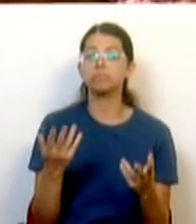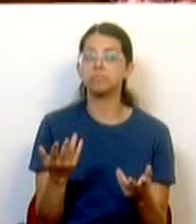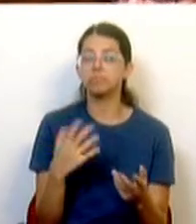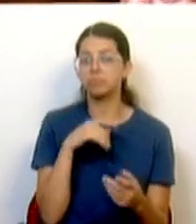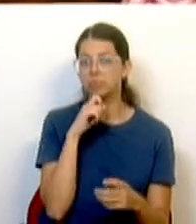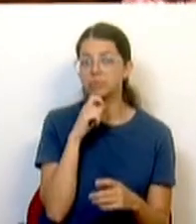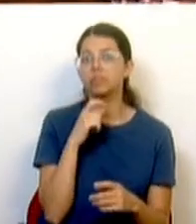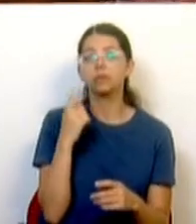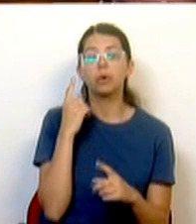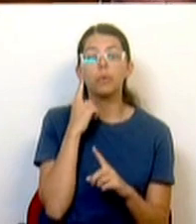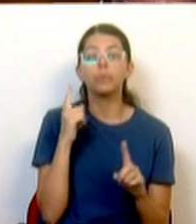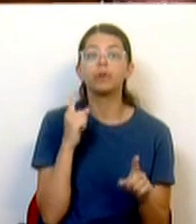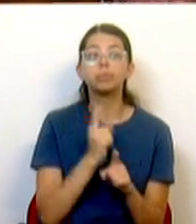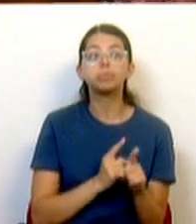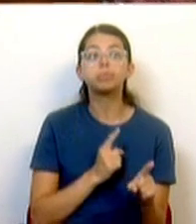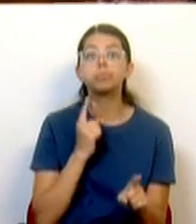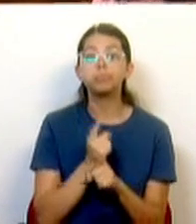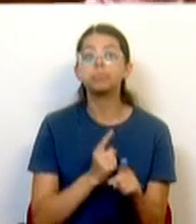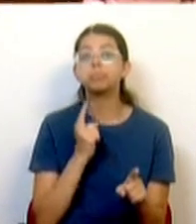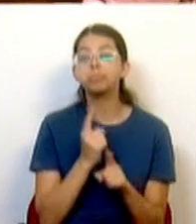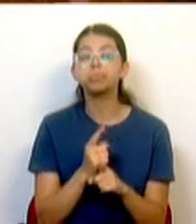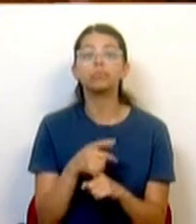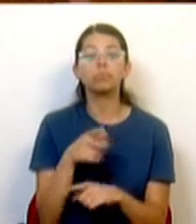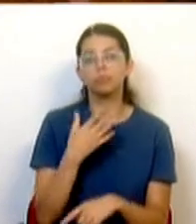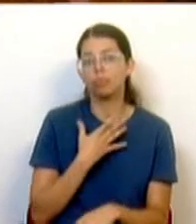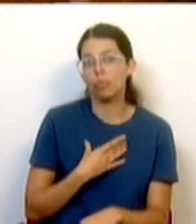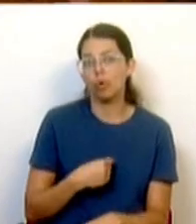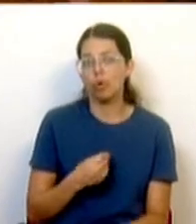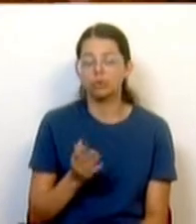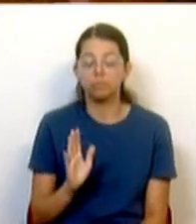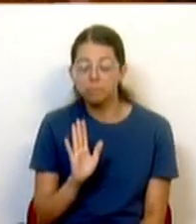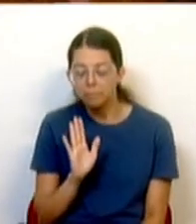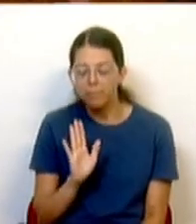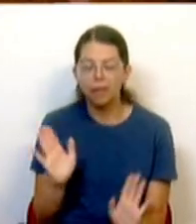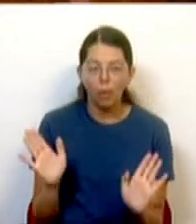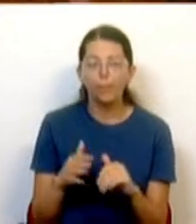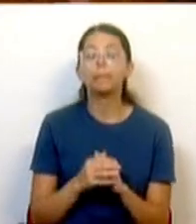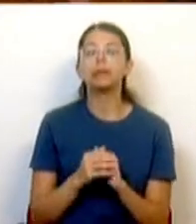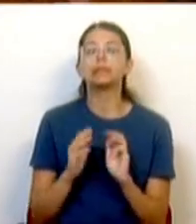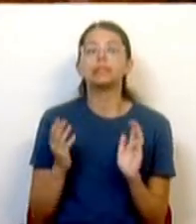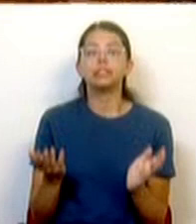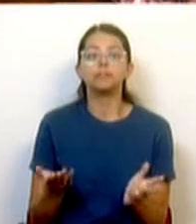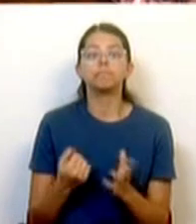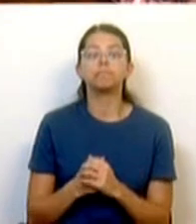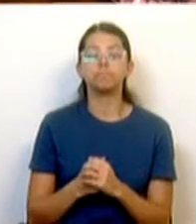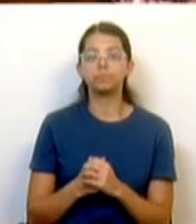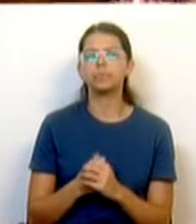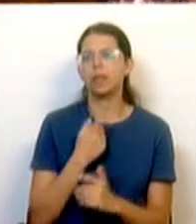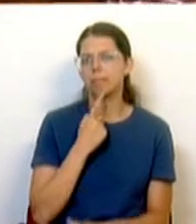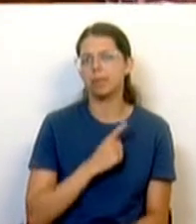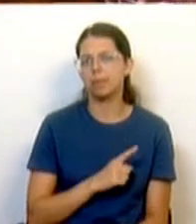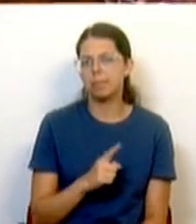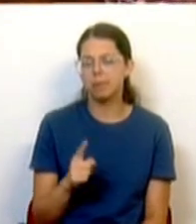a K7 indefinidamente. Bom, foi aqui reiterado por diversas vezes que